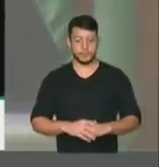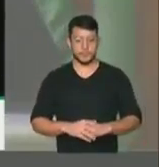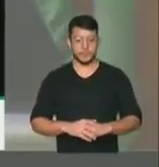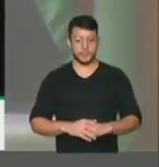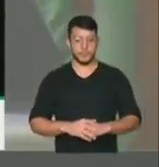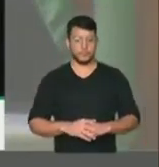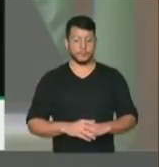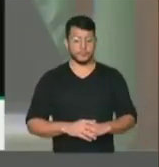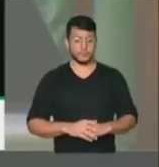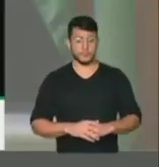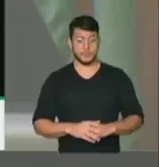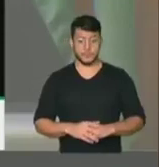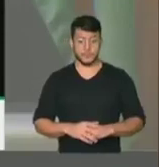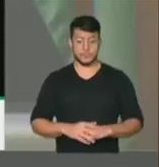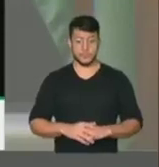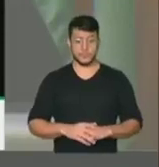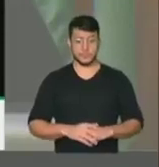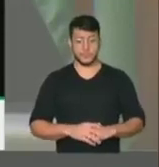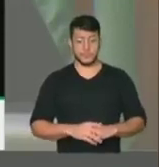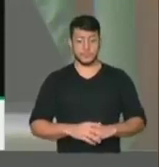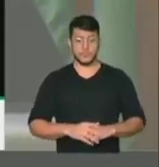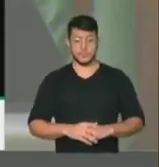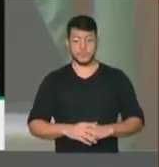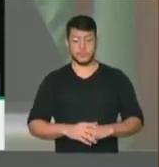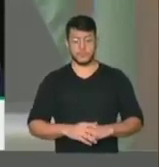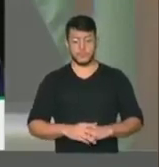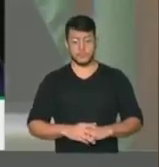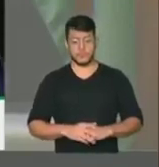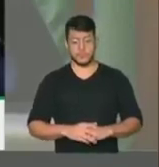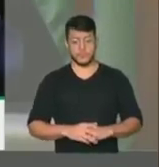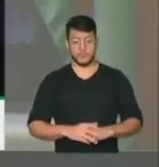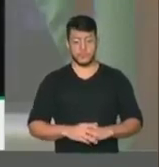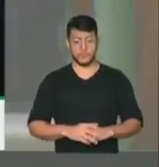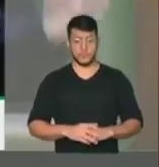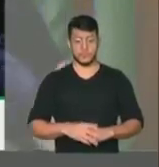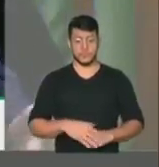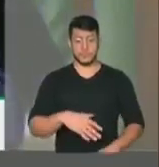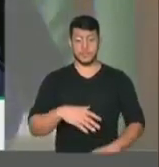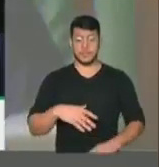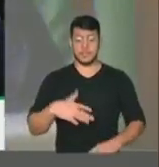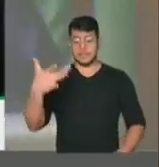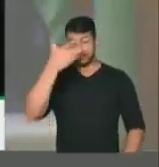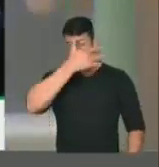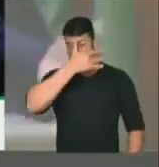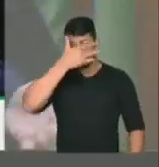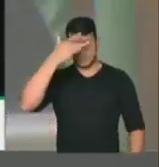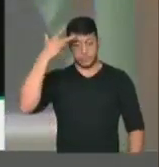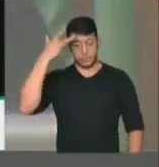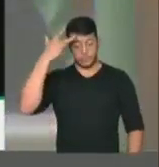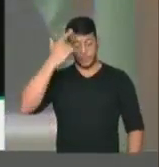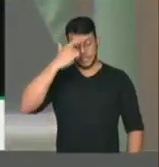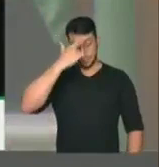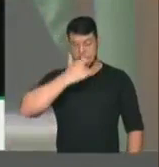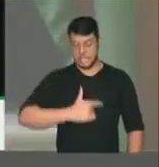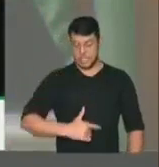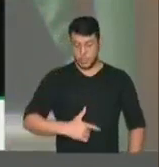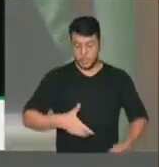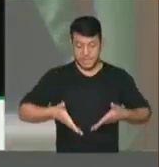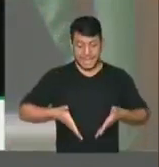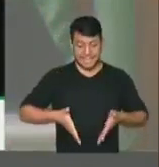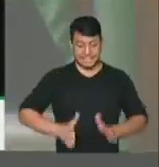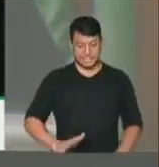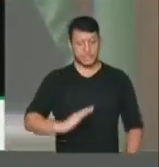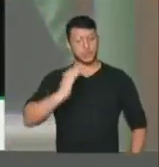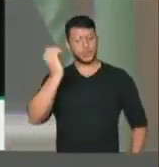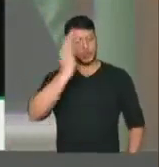falar daqui para o final da semana, para dizer que brasileiro como sou, e